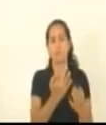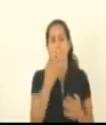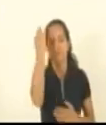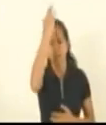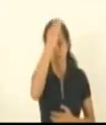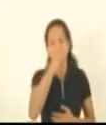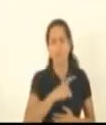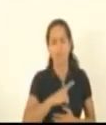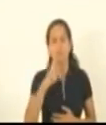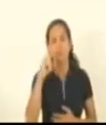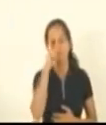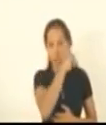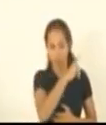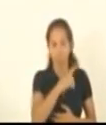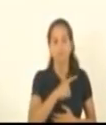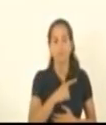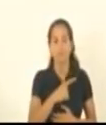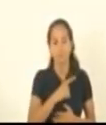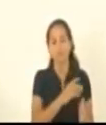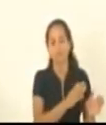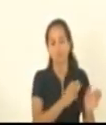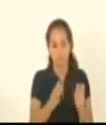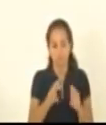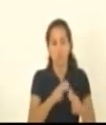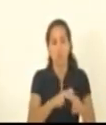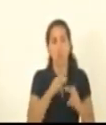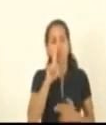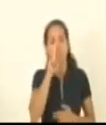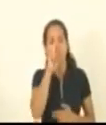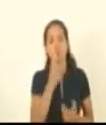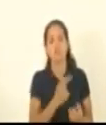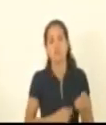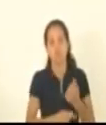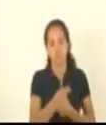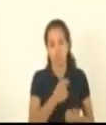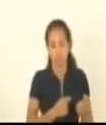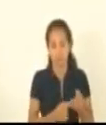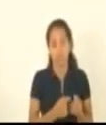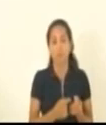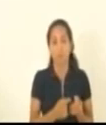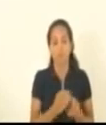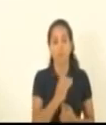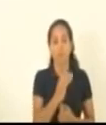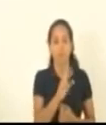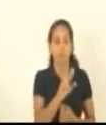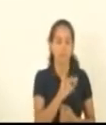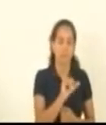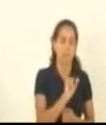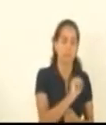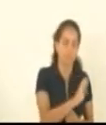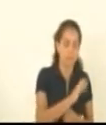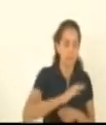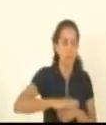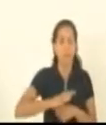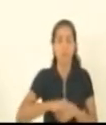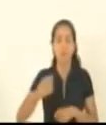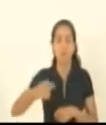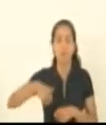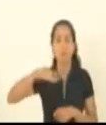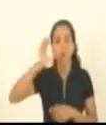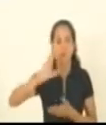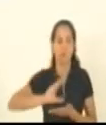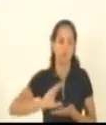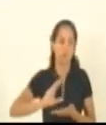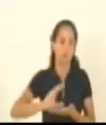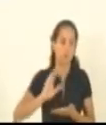enquanto da crise econômica que nós estamos passando e no momento em que eles mais precisam desse recurso para prover